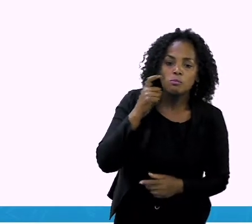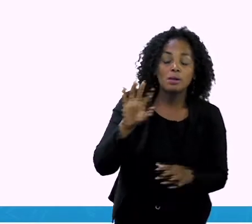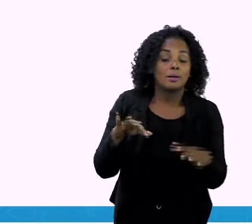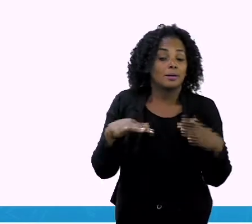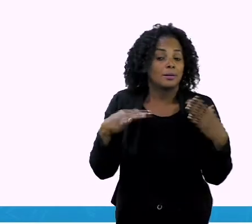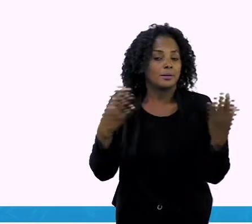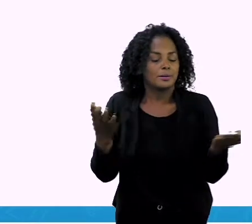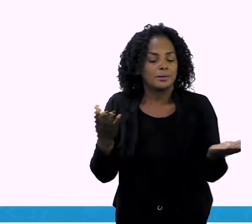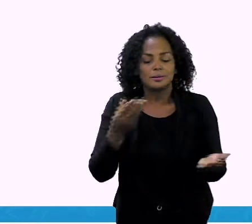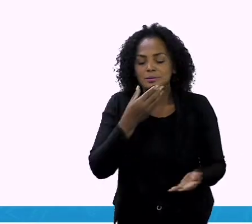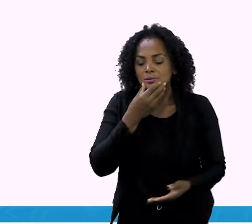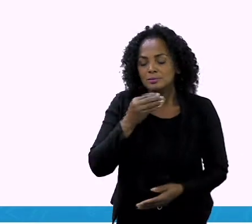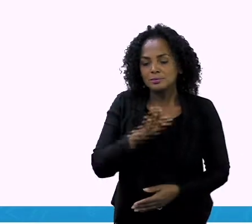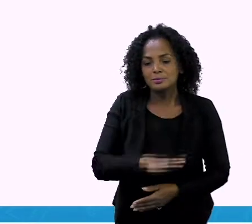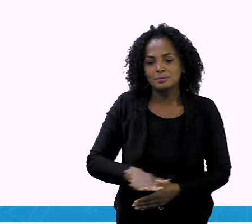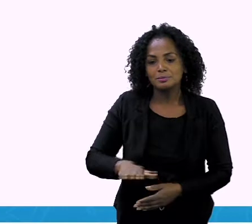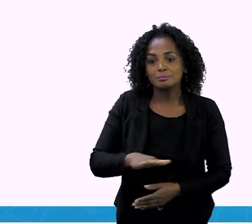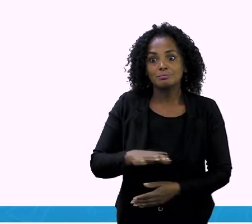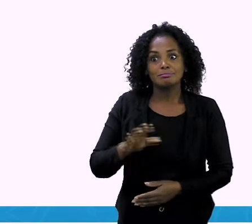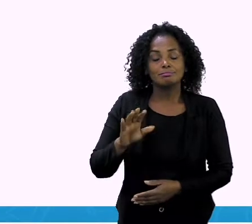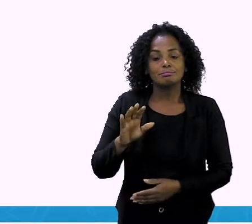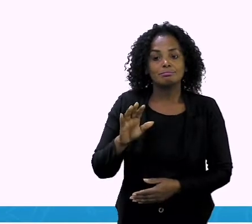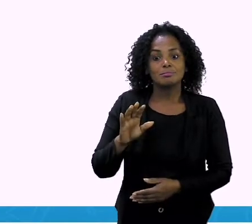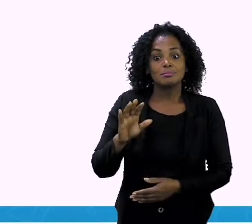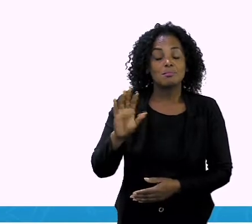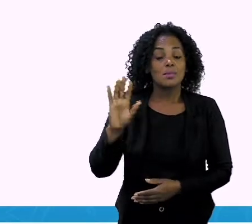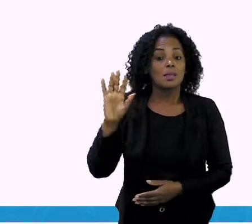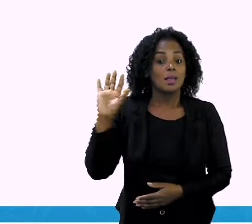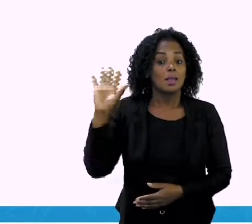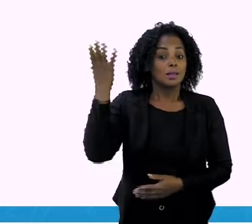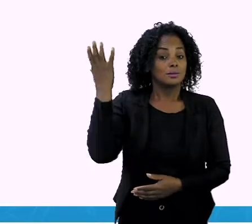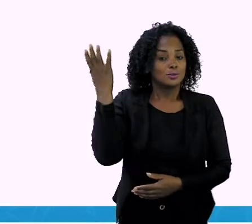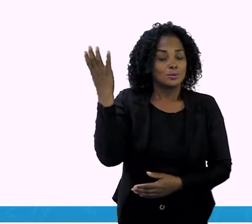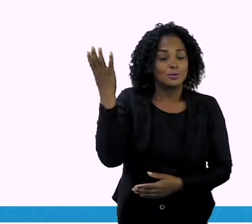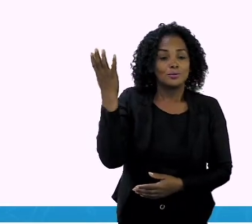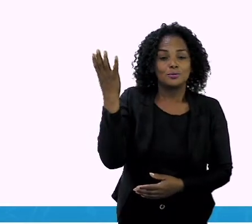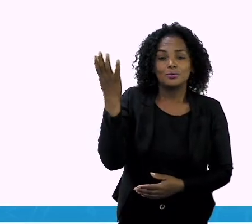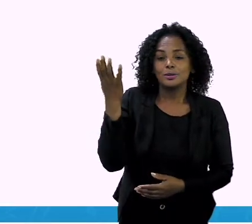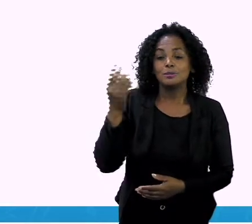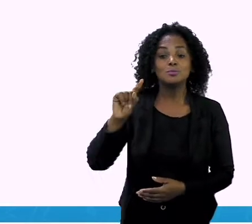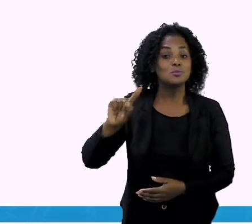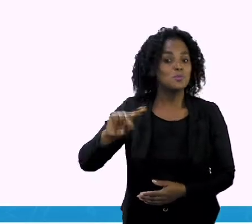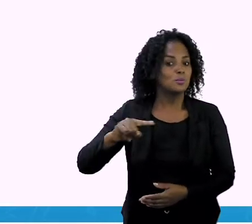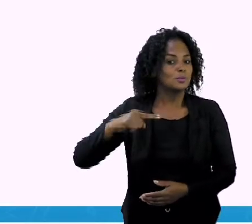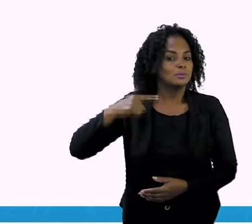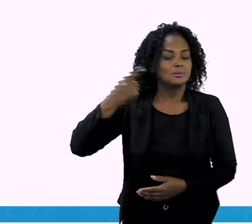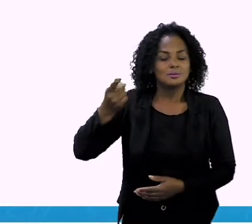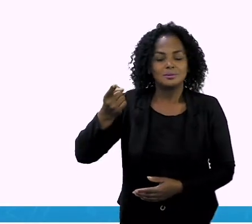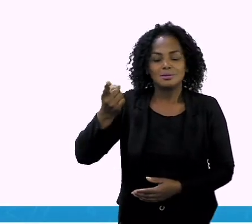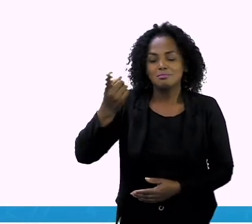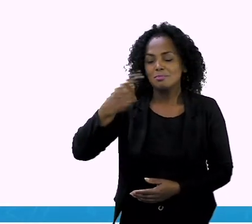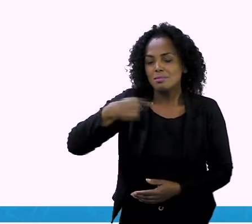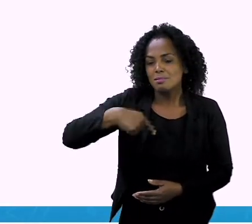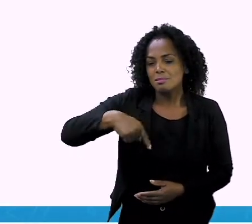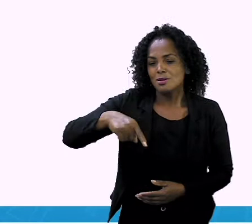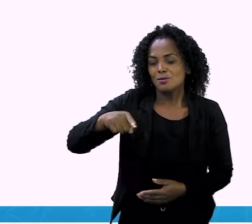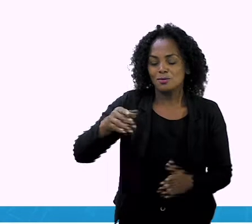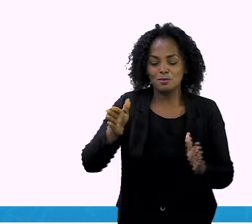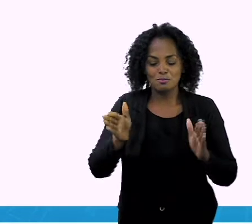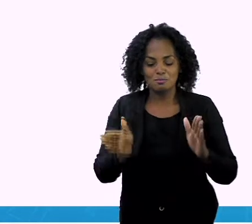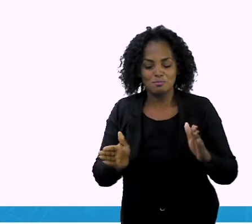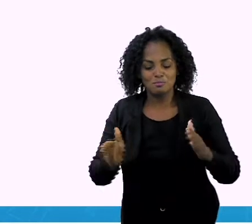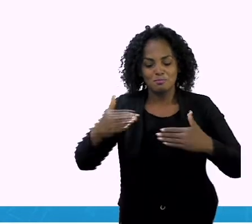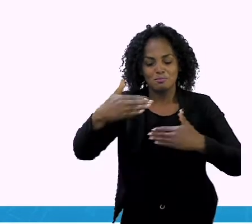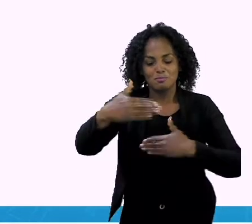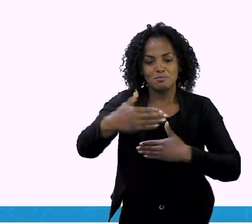Aí, Catapimba resolveu dar um jeito. No dia seguinte, apareceu com um embrulhão